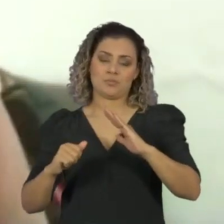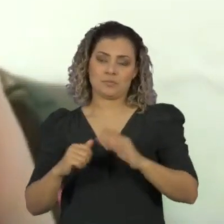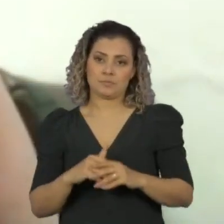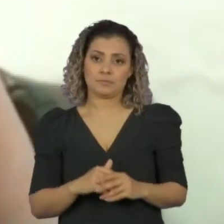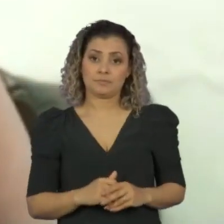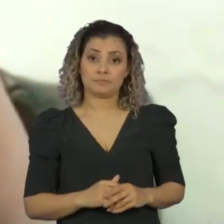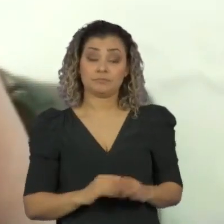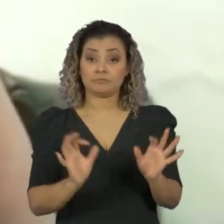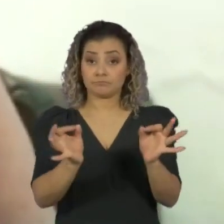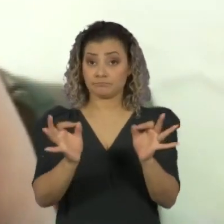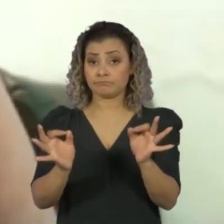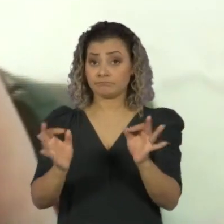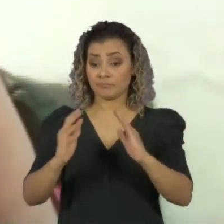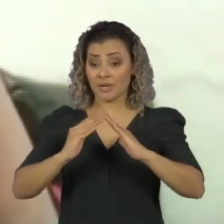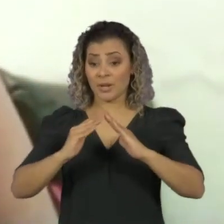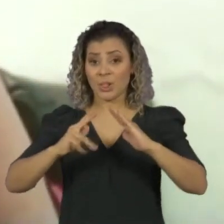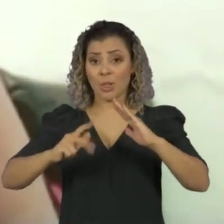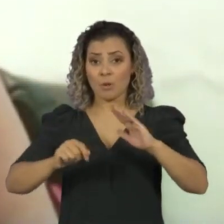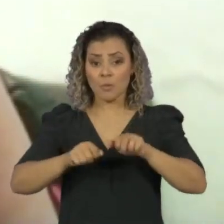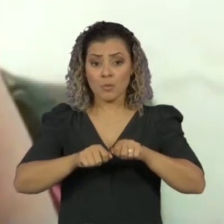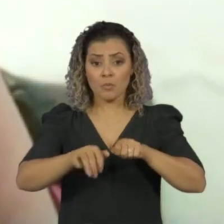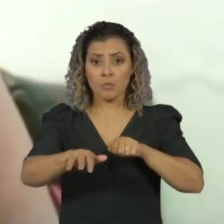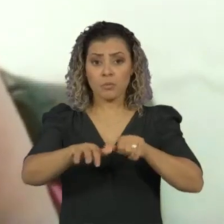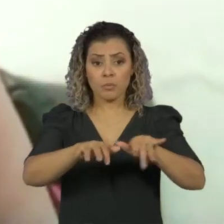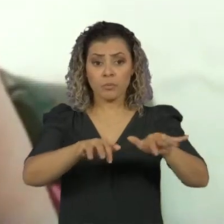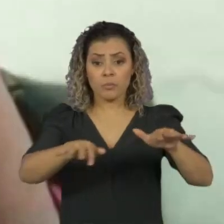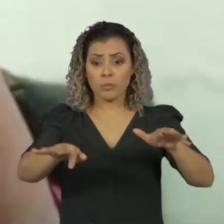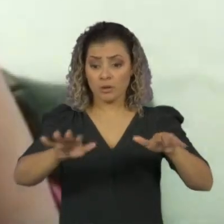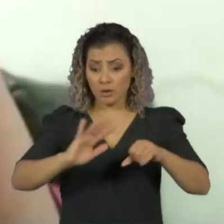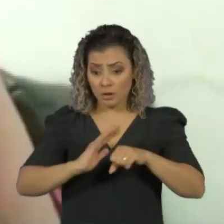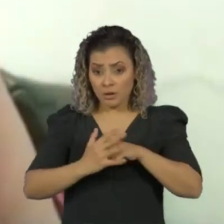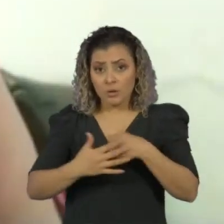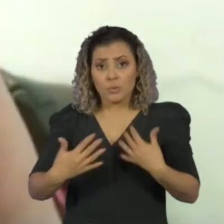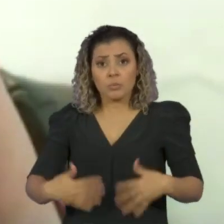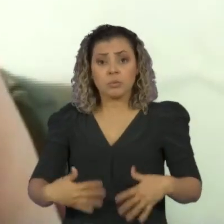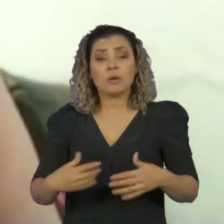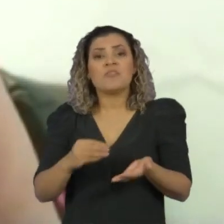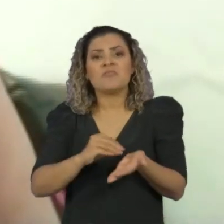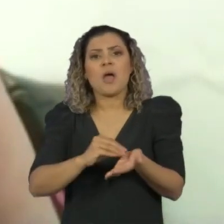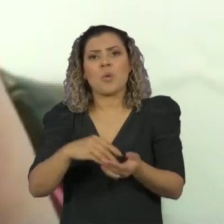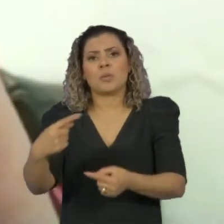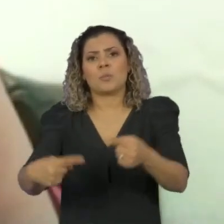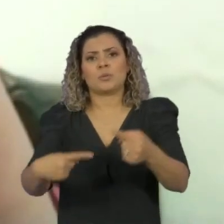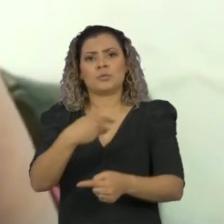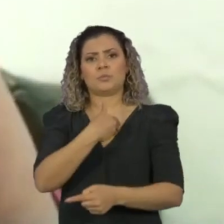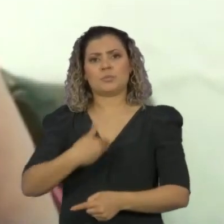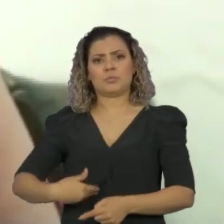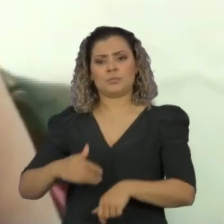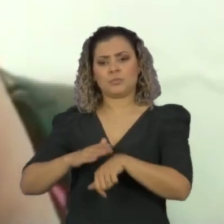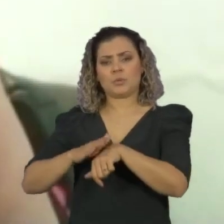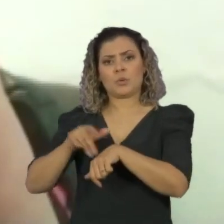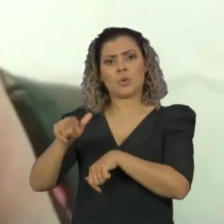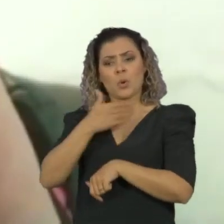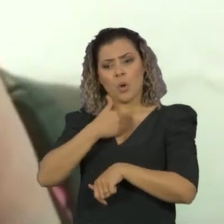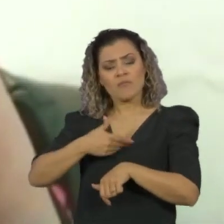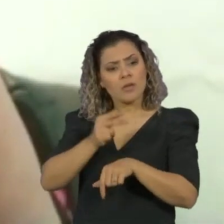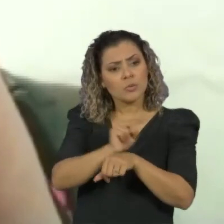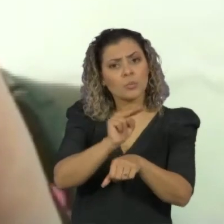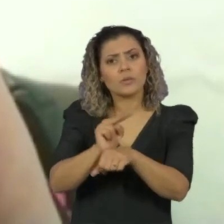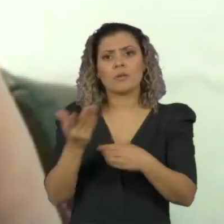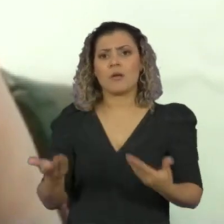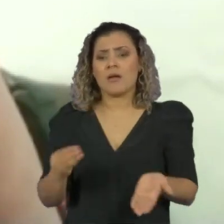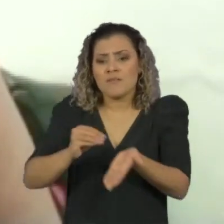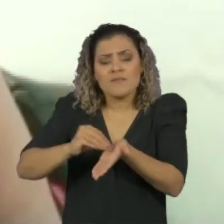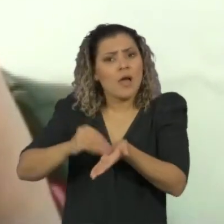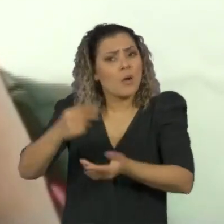chegada do Covid nos quilombos confirma é a ausência de políticas públicas, é o estado de vulnerabilidade